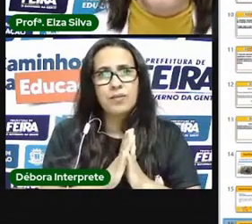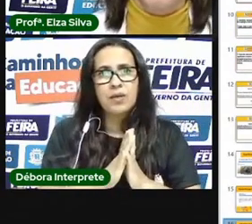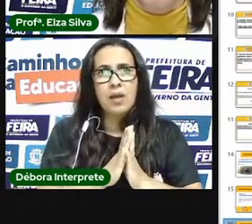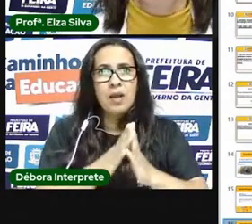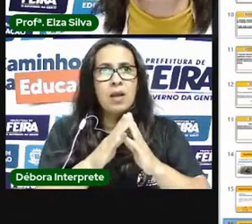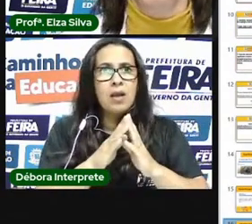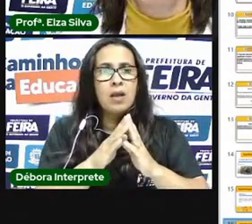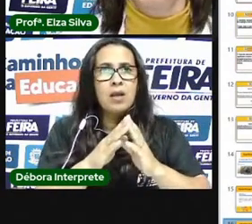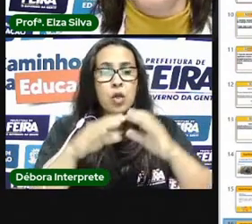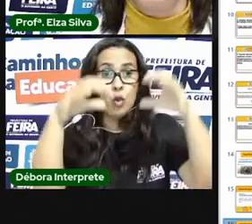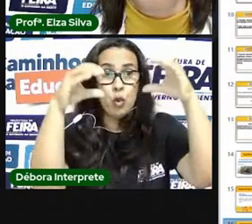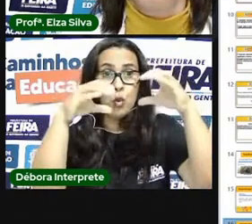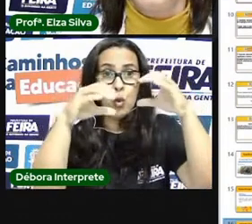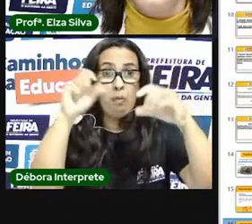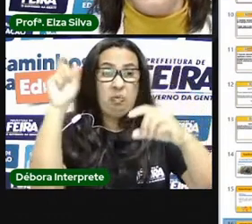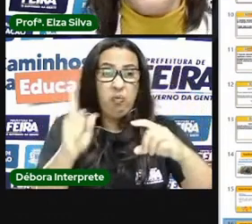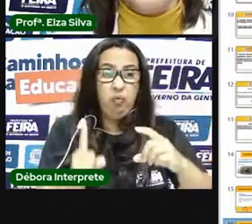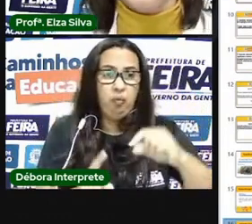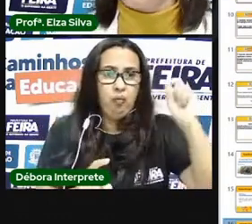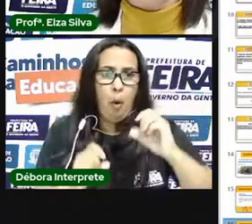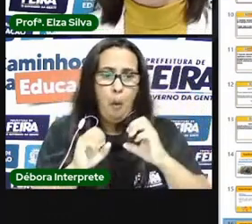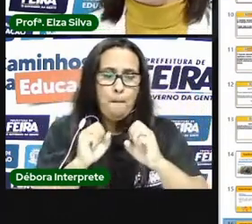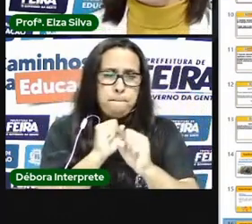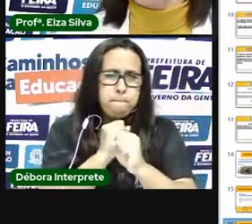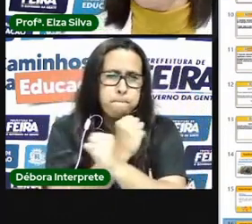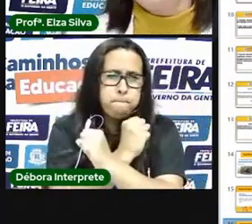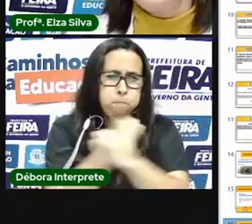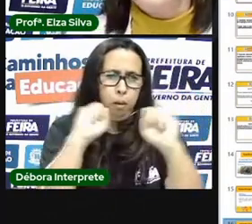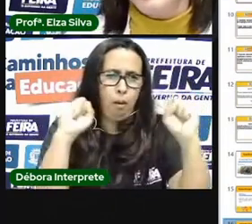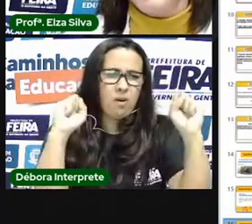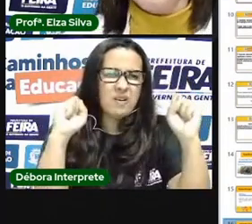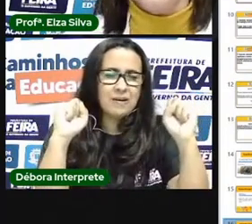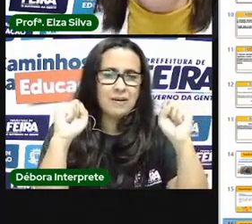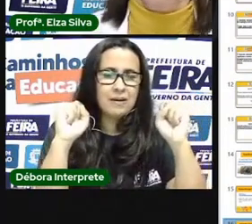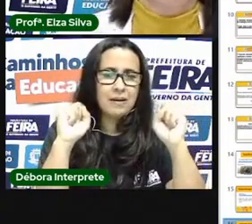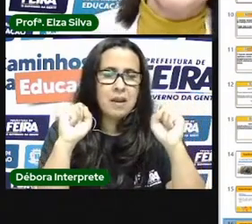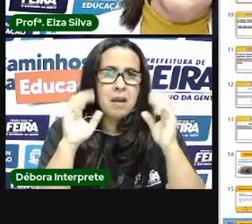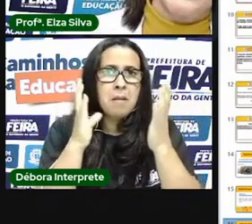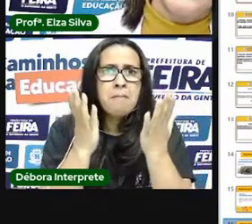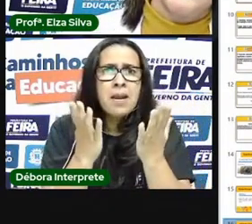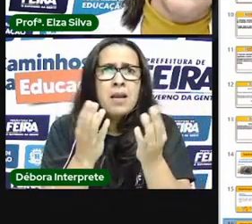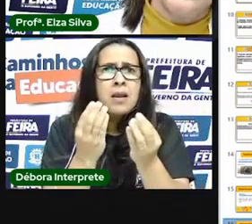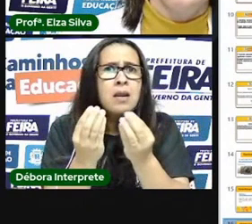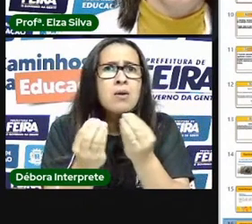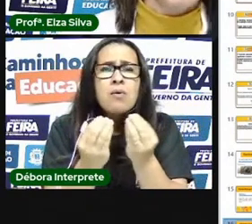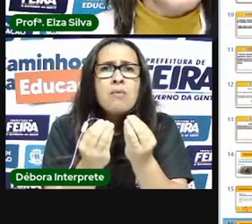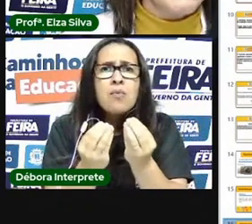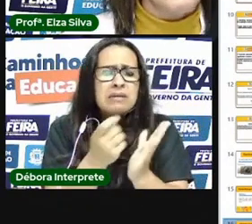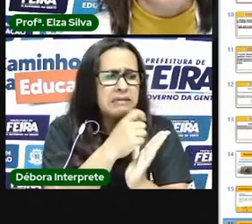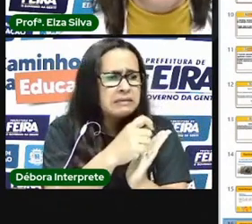tempestade e explode um trovão ora a história em quadrinhos não tem som então como representar esse som